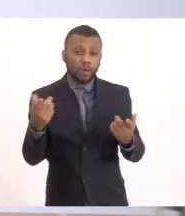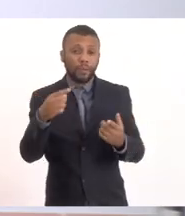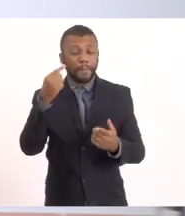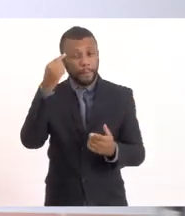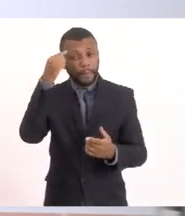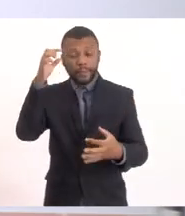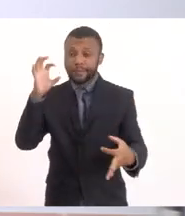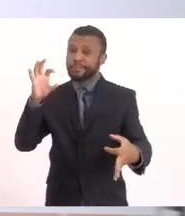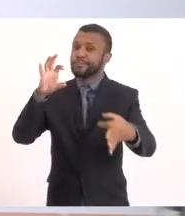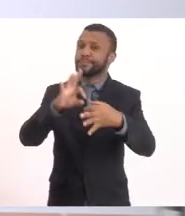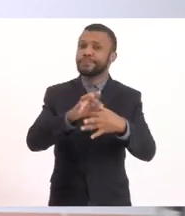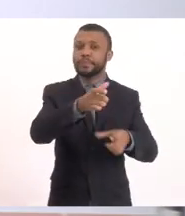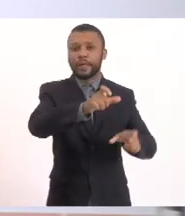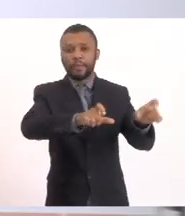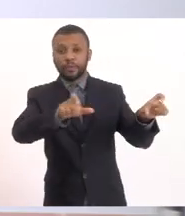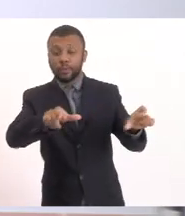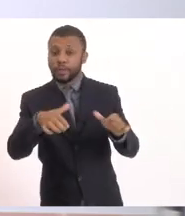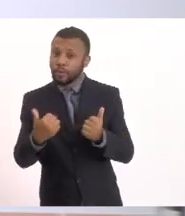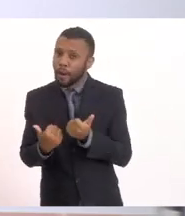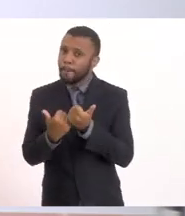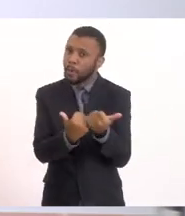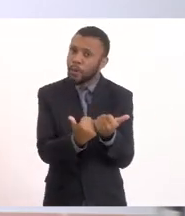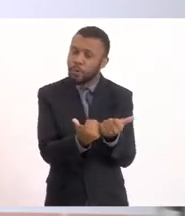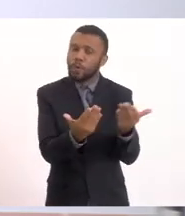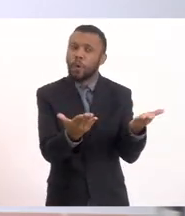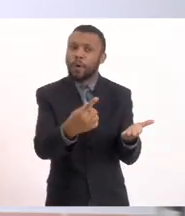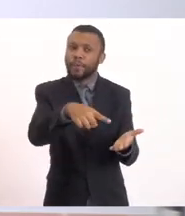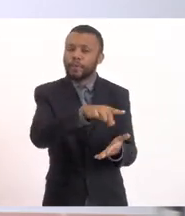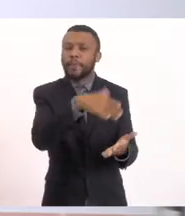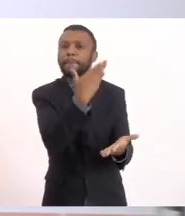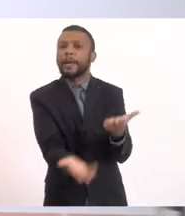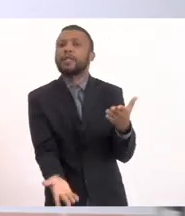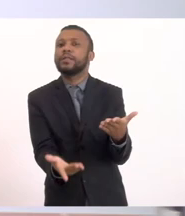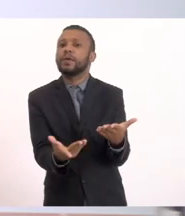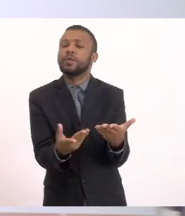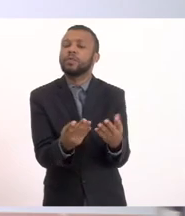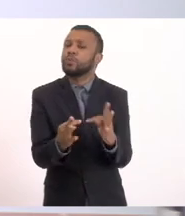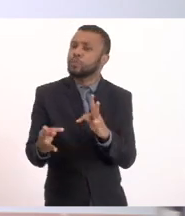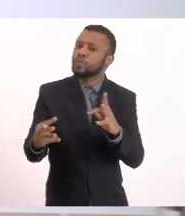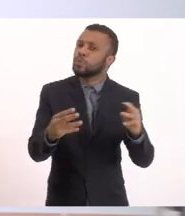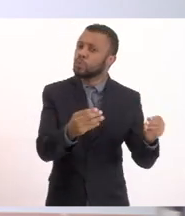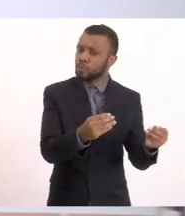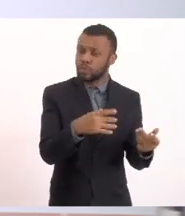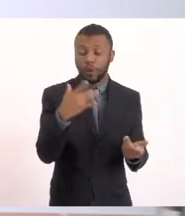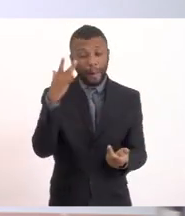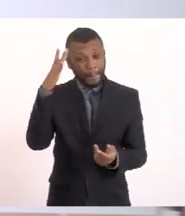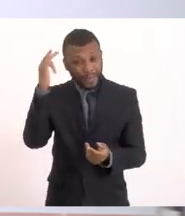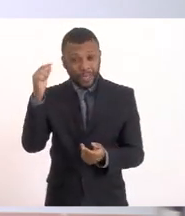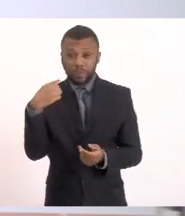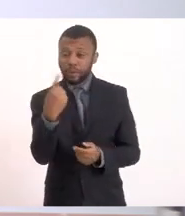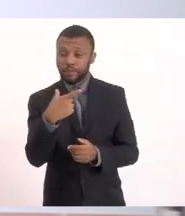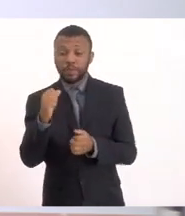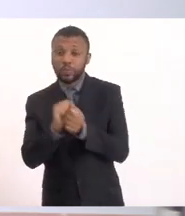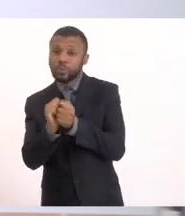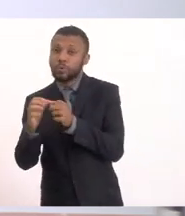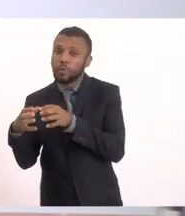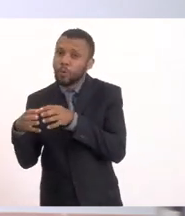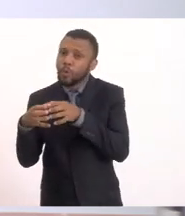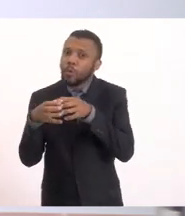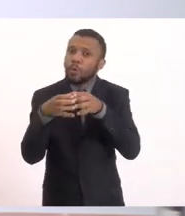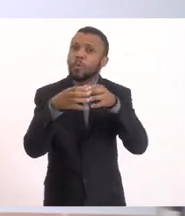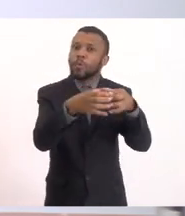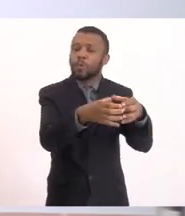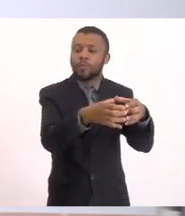o suporte para quem não tem mais nada hoje, infelizmente. E a gente vai estar indo para lá amanhã e tentando ajudar da melhor forma que a gente puder fazer.